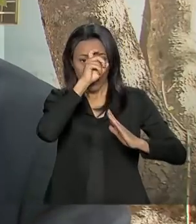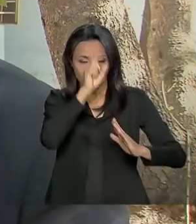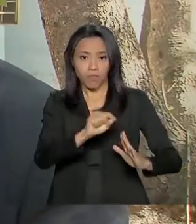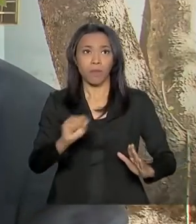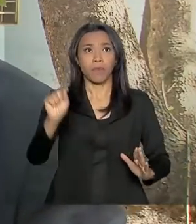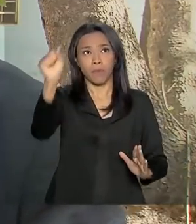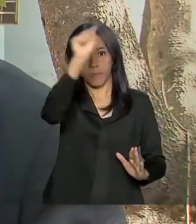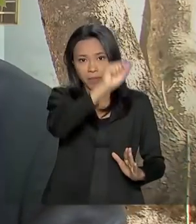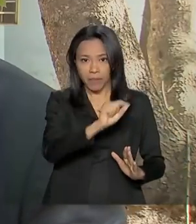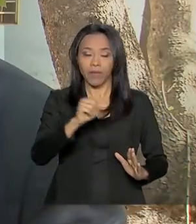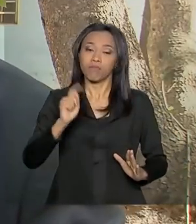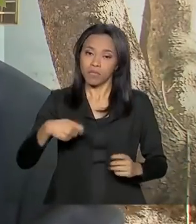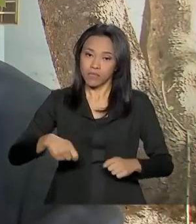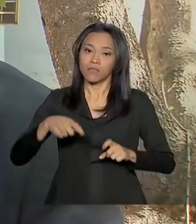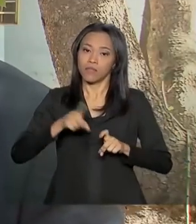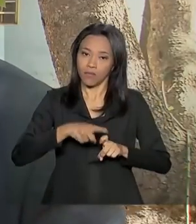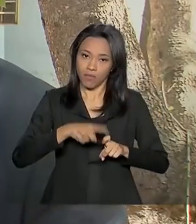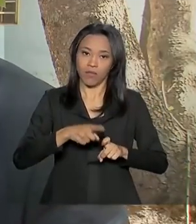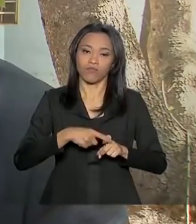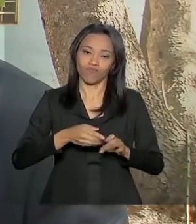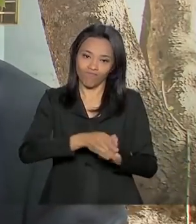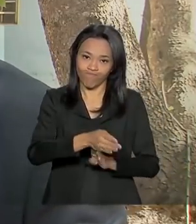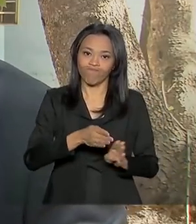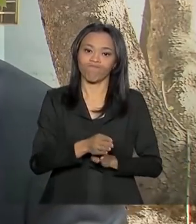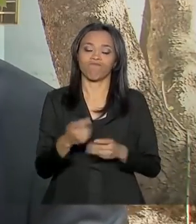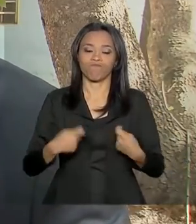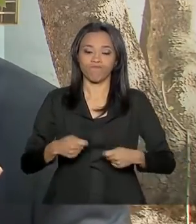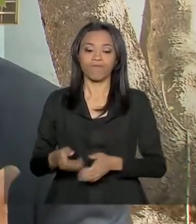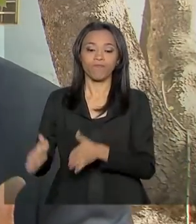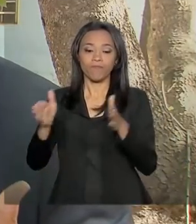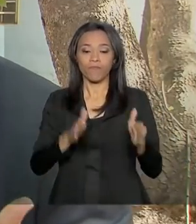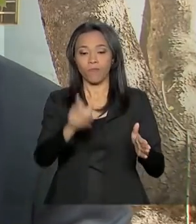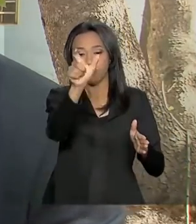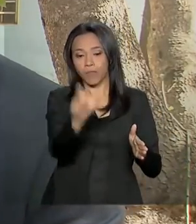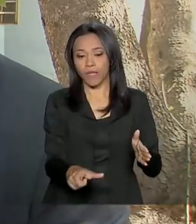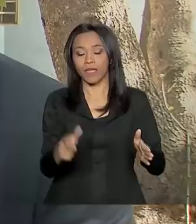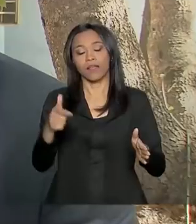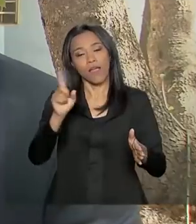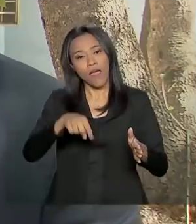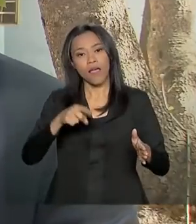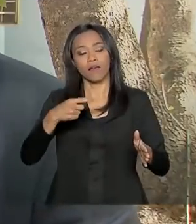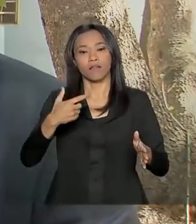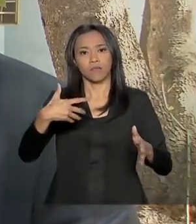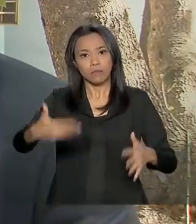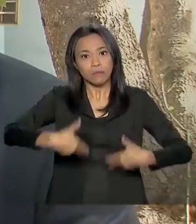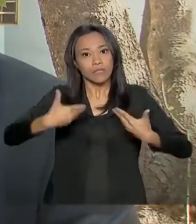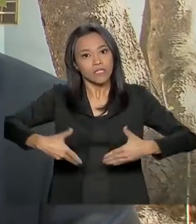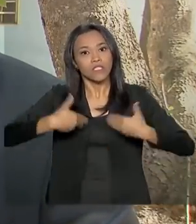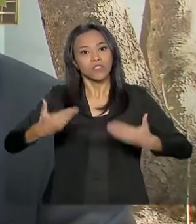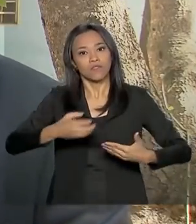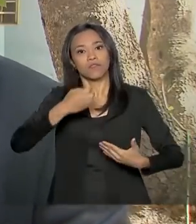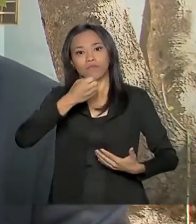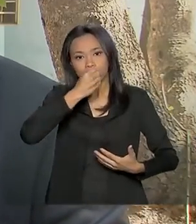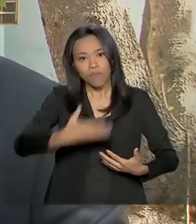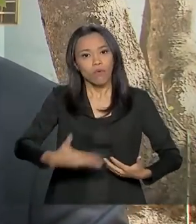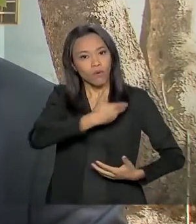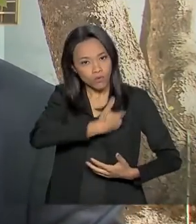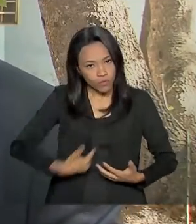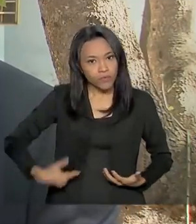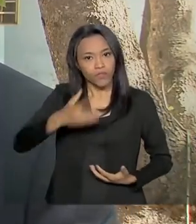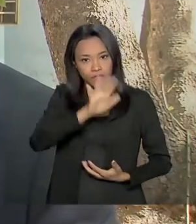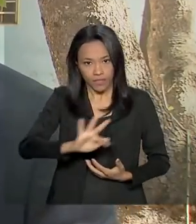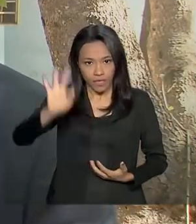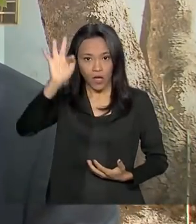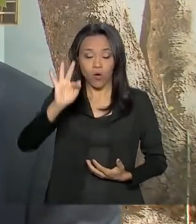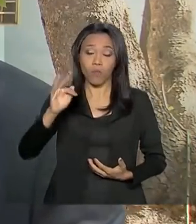As farmácias terapêuticas passam a receber, então, um incentivo maior do governo federal para que elas